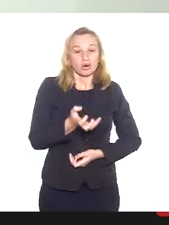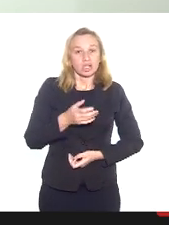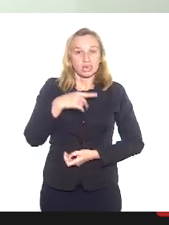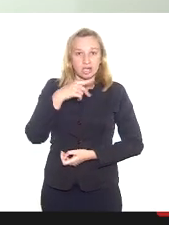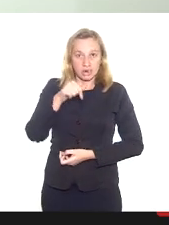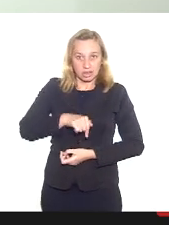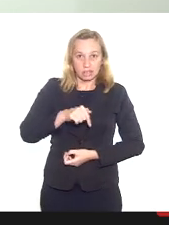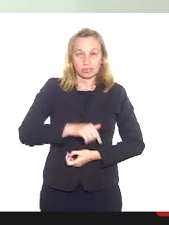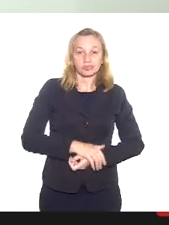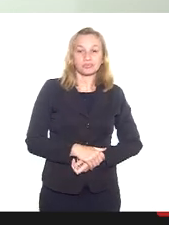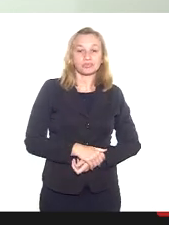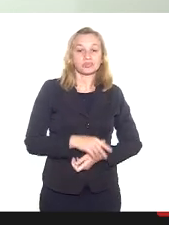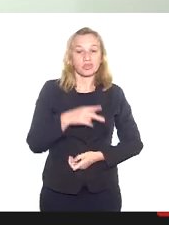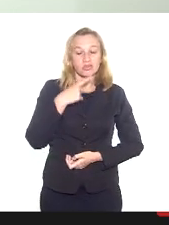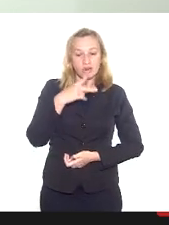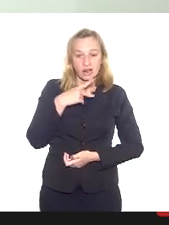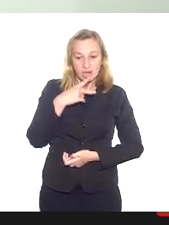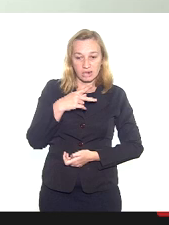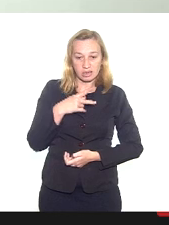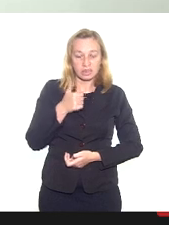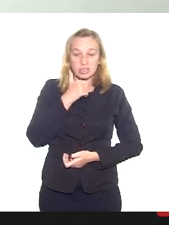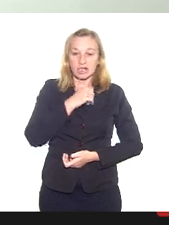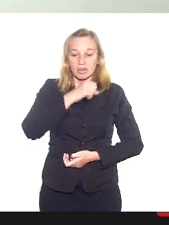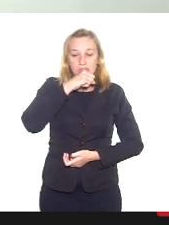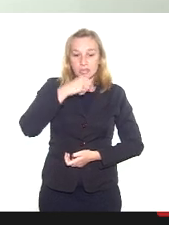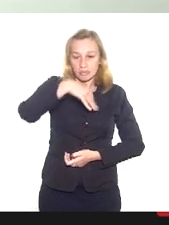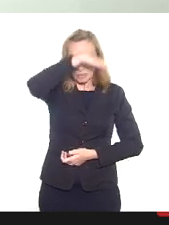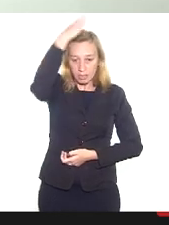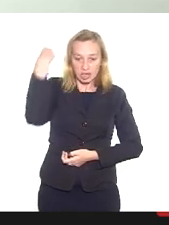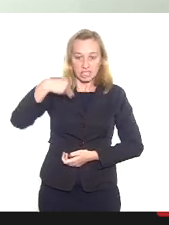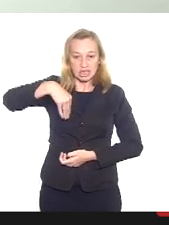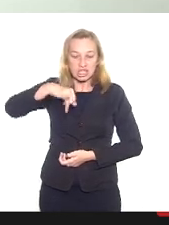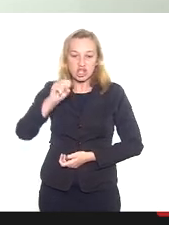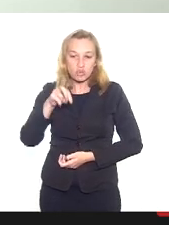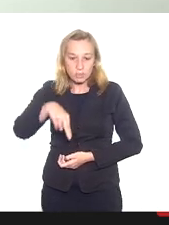aqui ressaltar uma fala da mãe Nilce